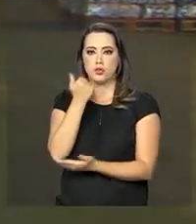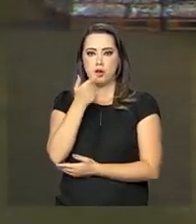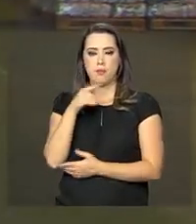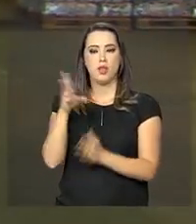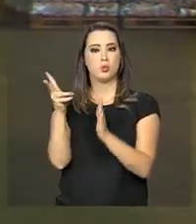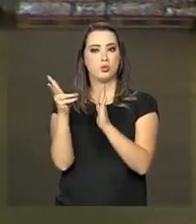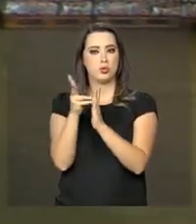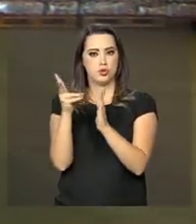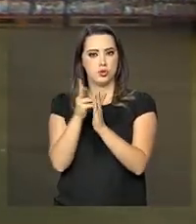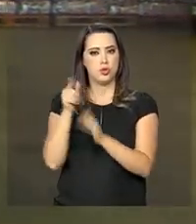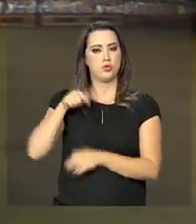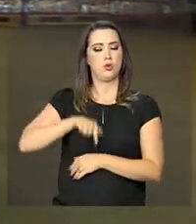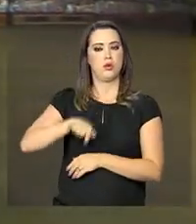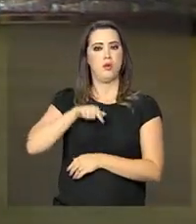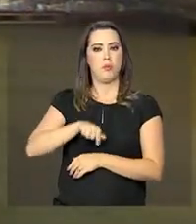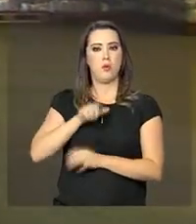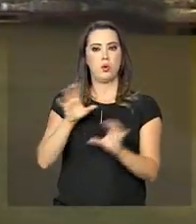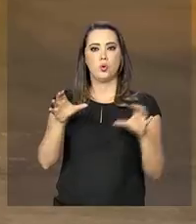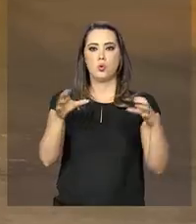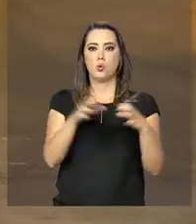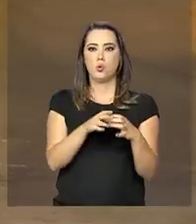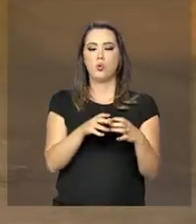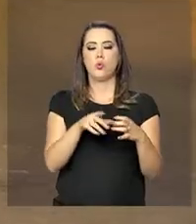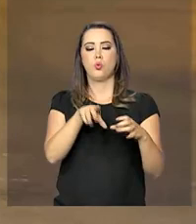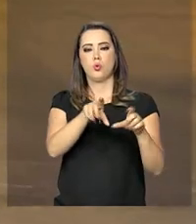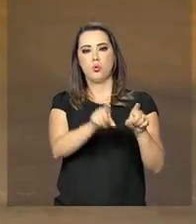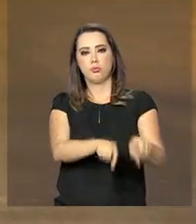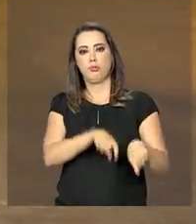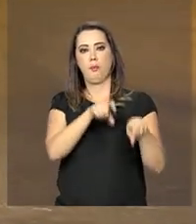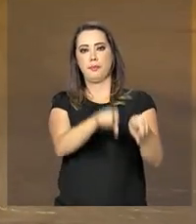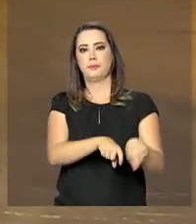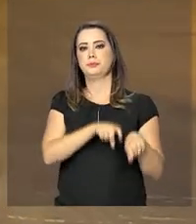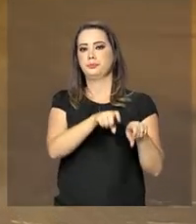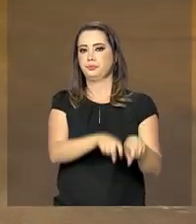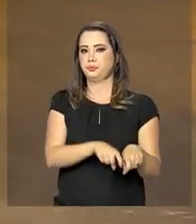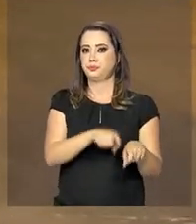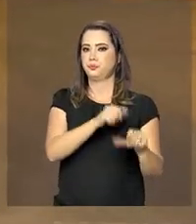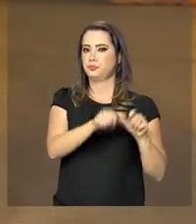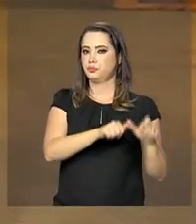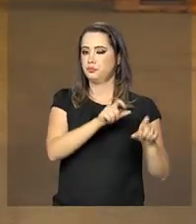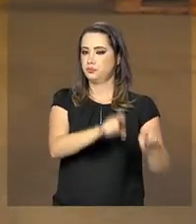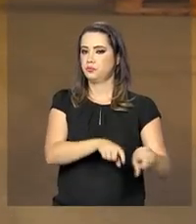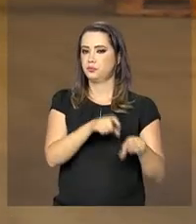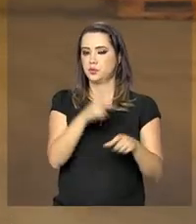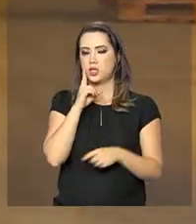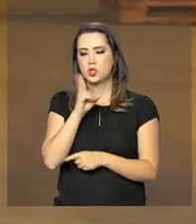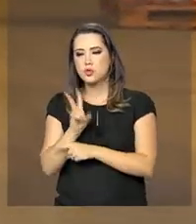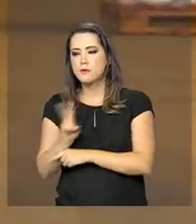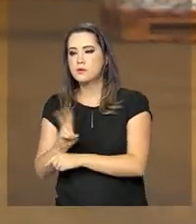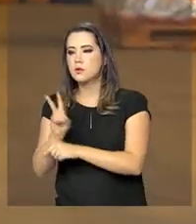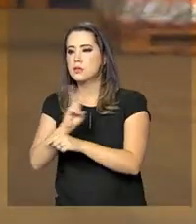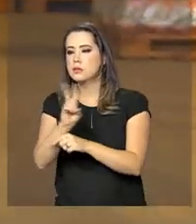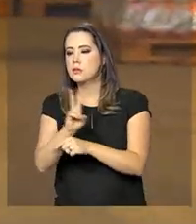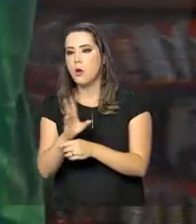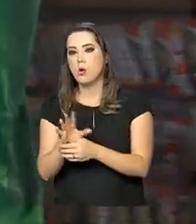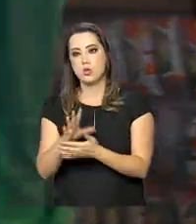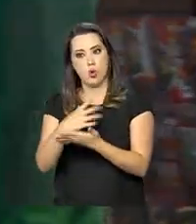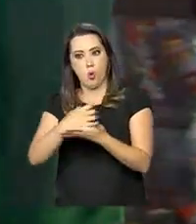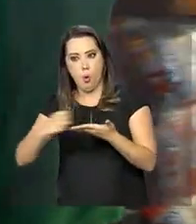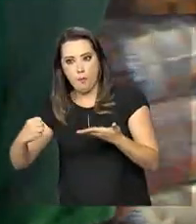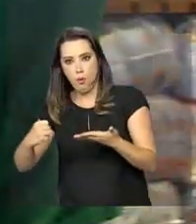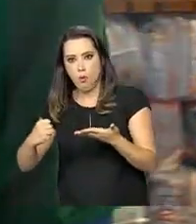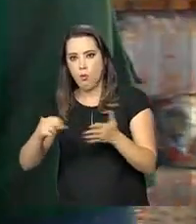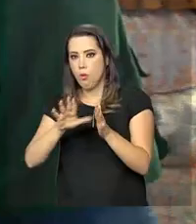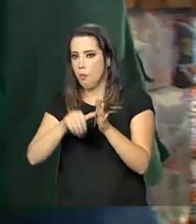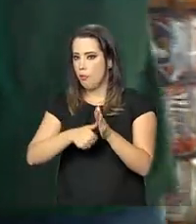assentados da reforma agrária, por exemplo. No processo de fiscalização, se for constatado desvio de produto, o